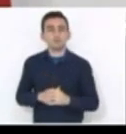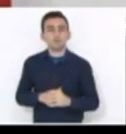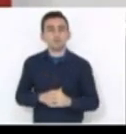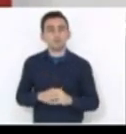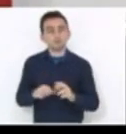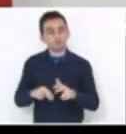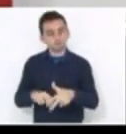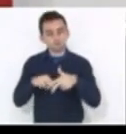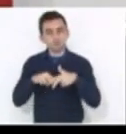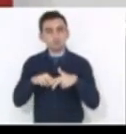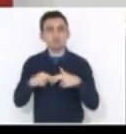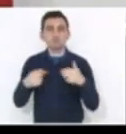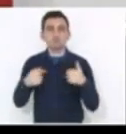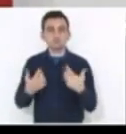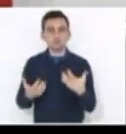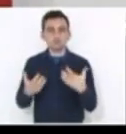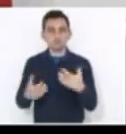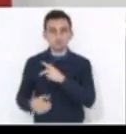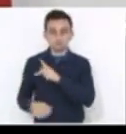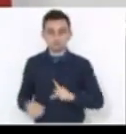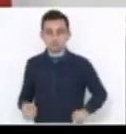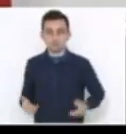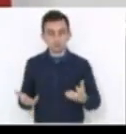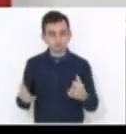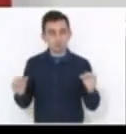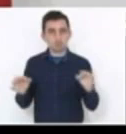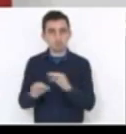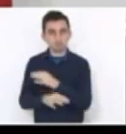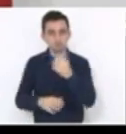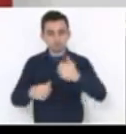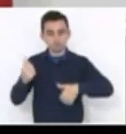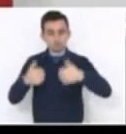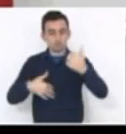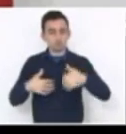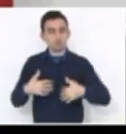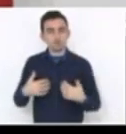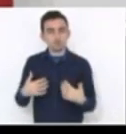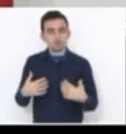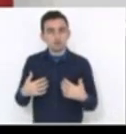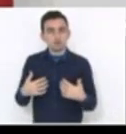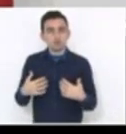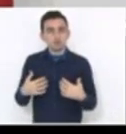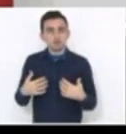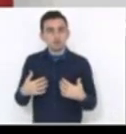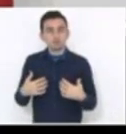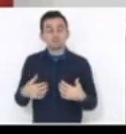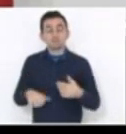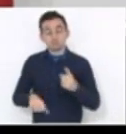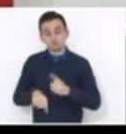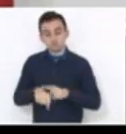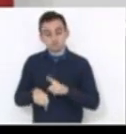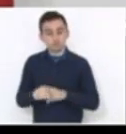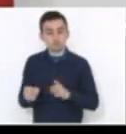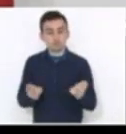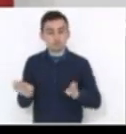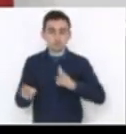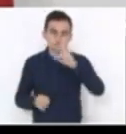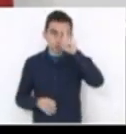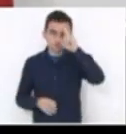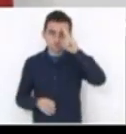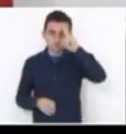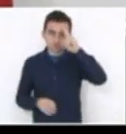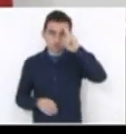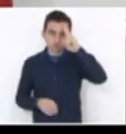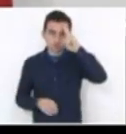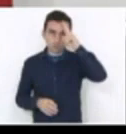Portanto, eu quero, senhor presidente, encerrar as minhas palavras, dizendo que esse é um momento histórico, porque